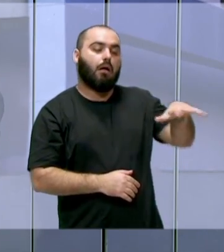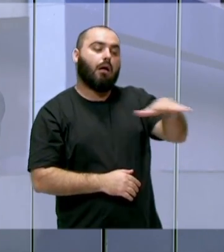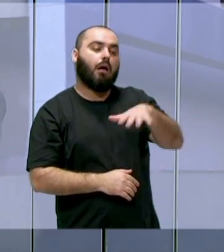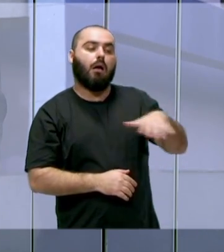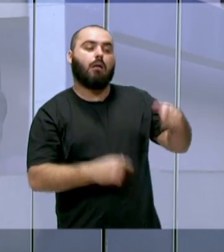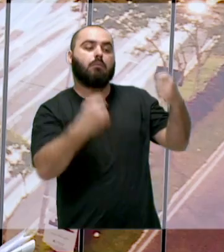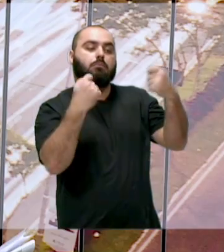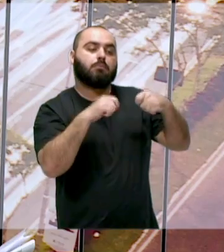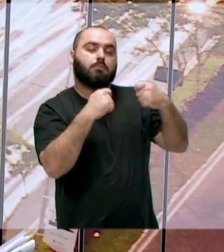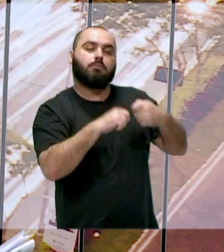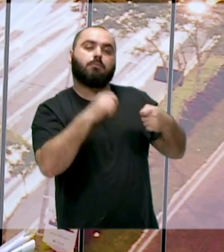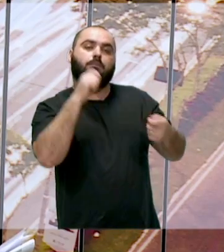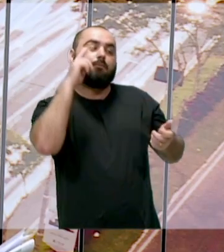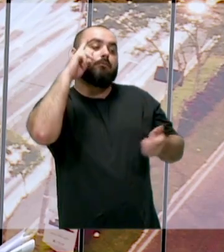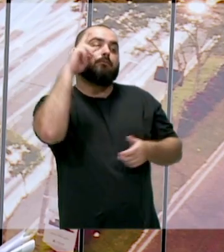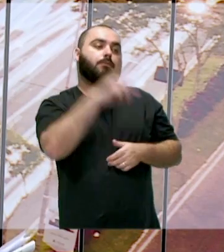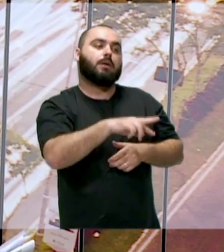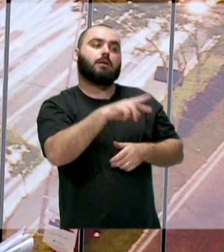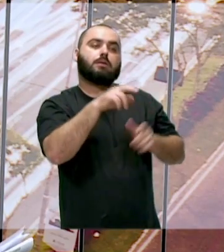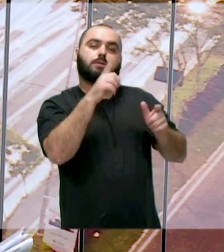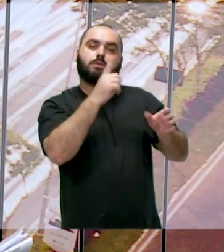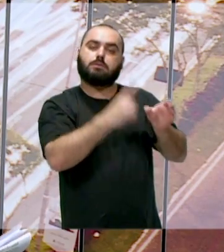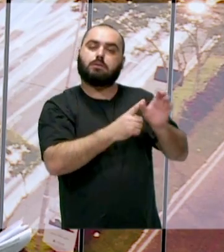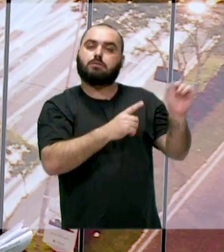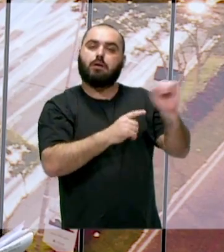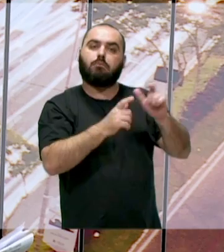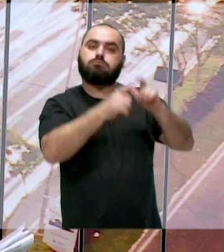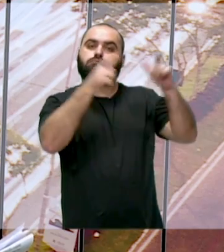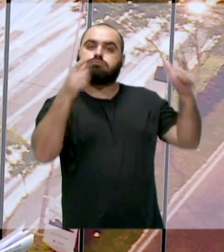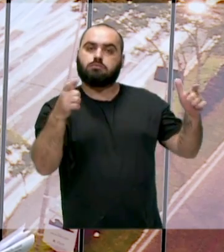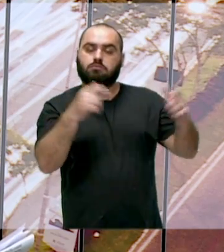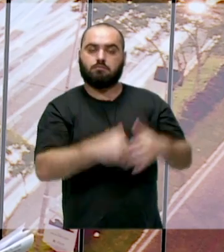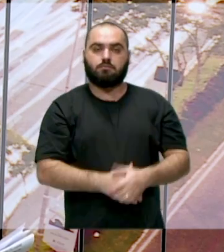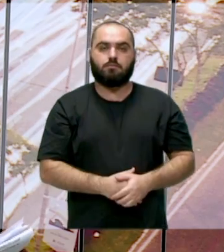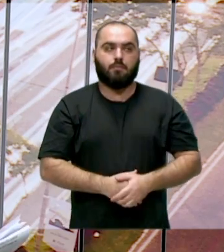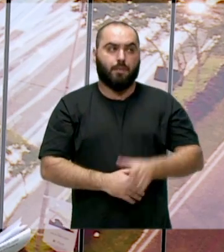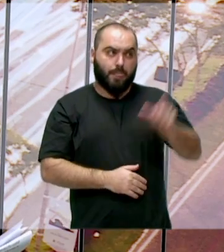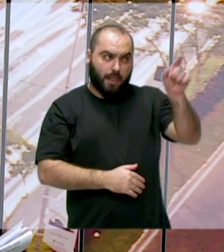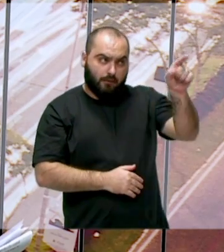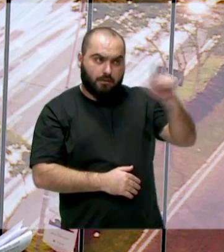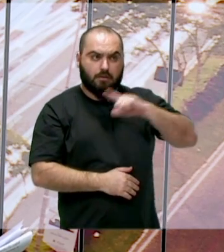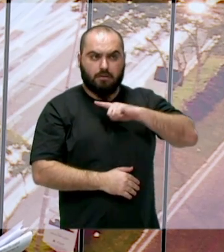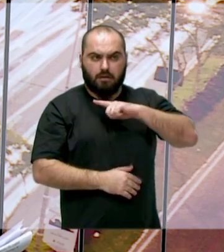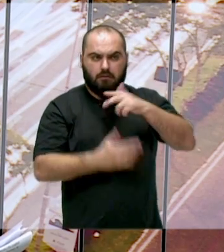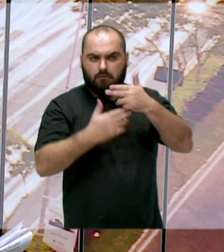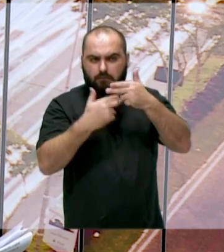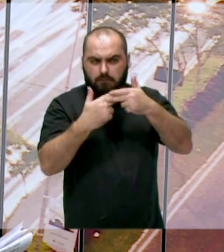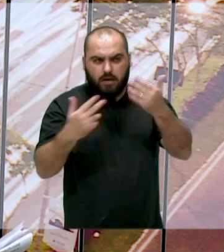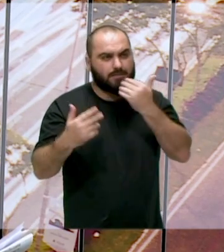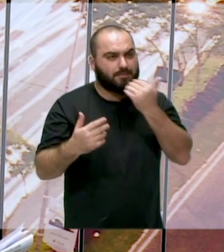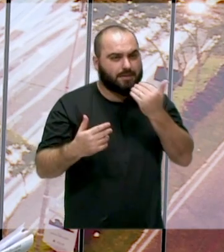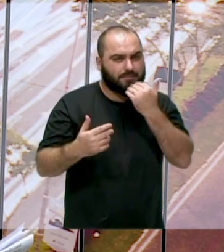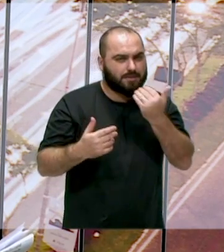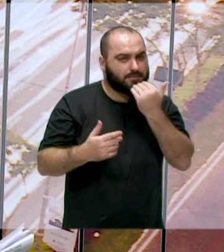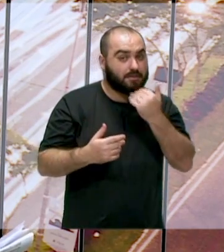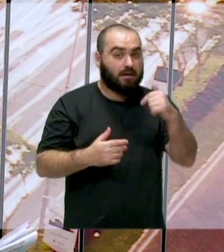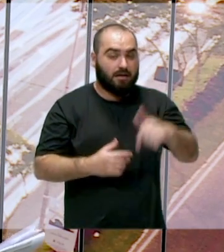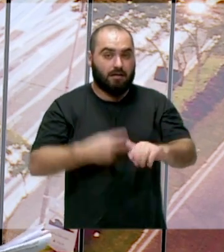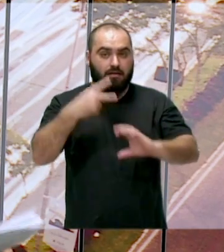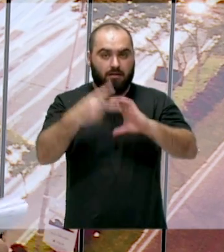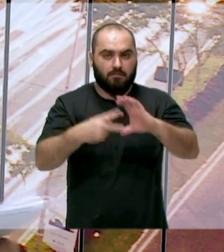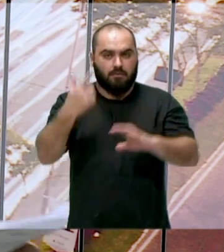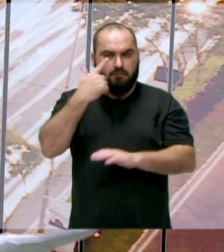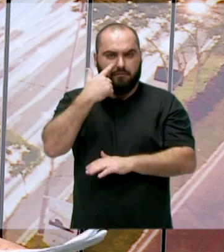que acompanhem o crescimento da cidade. E o senhor tem diversas indicações já protocoladas aqui na Câmara de Vereadores. Quem quiser